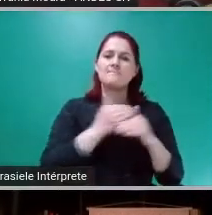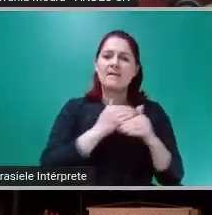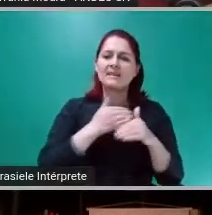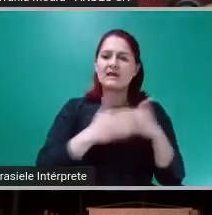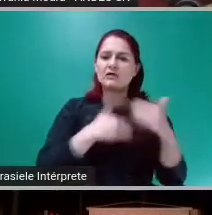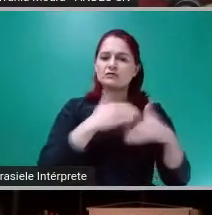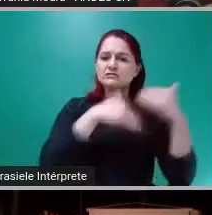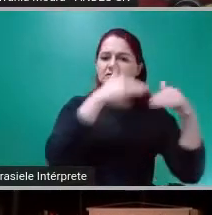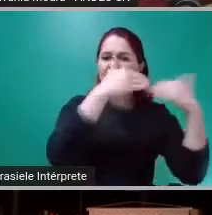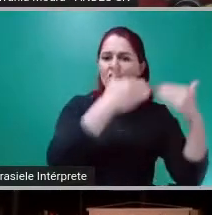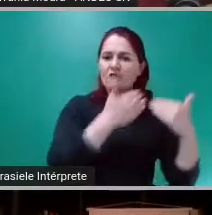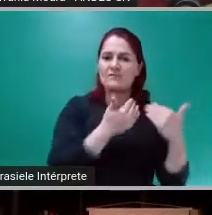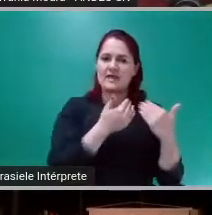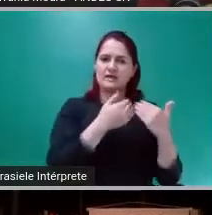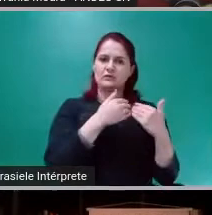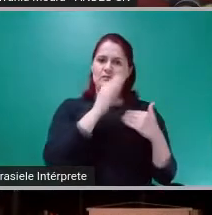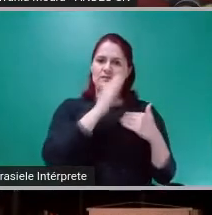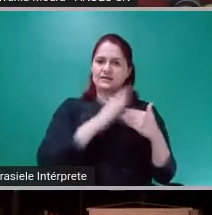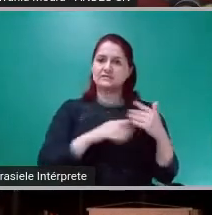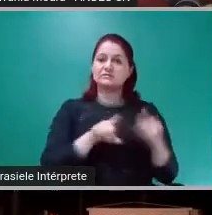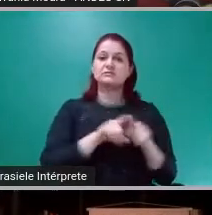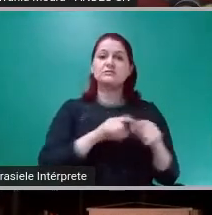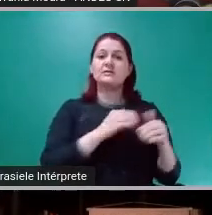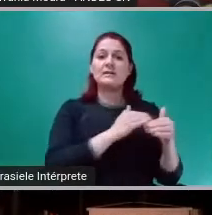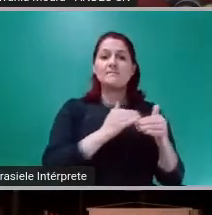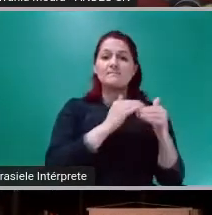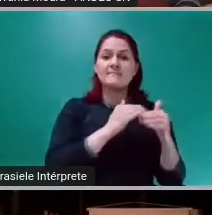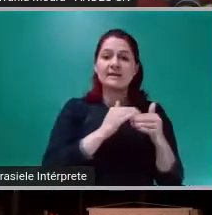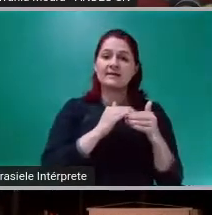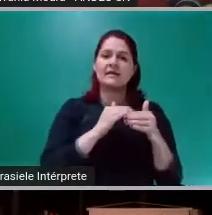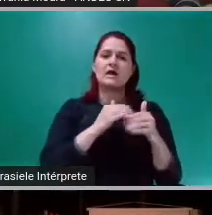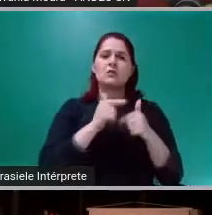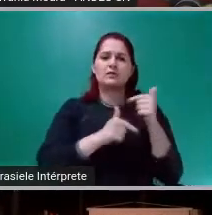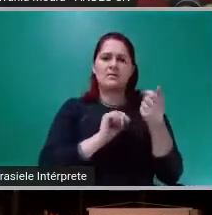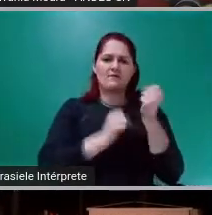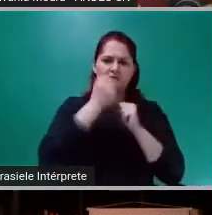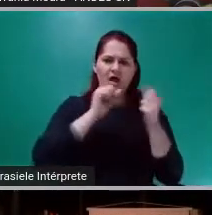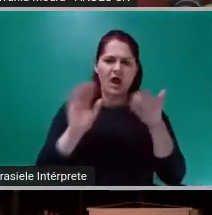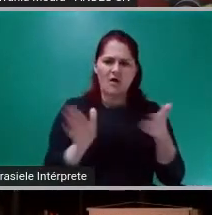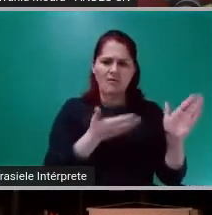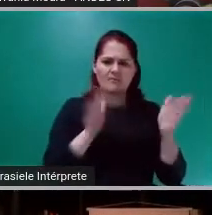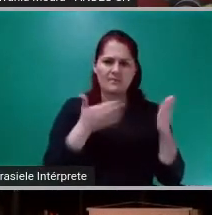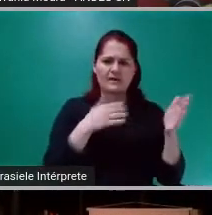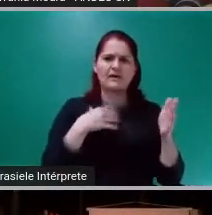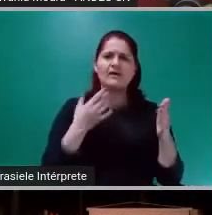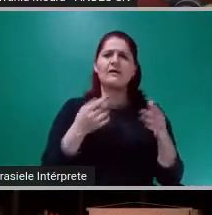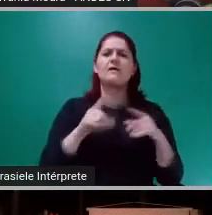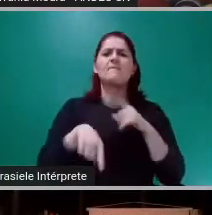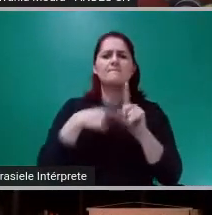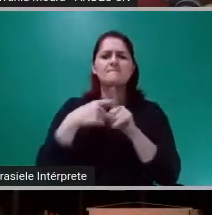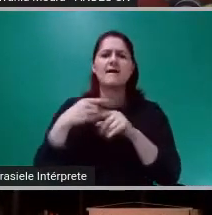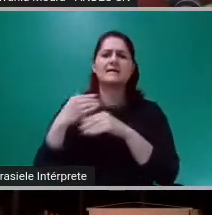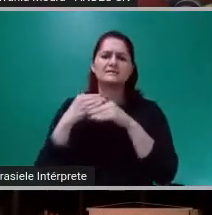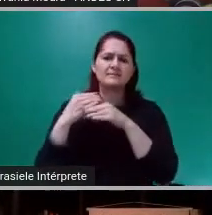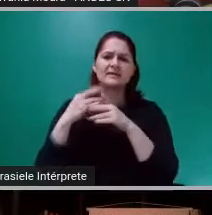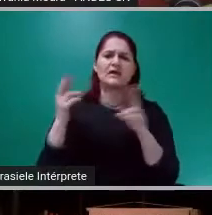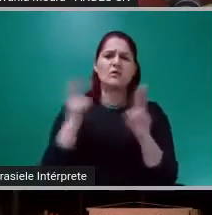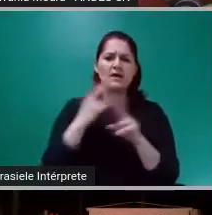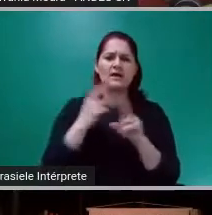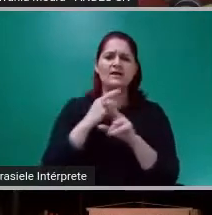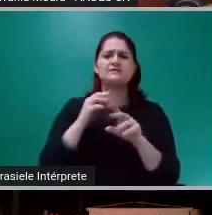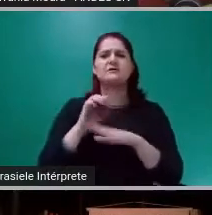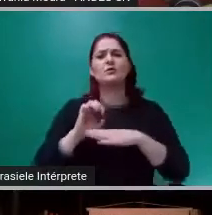o padrão de relações de produção, o padrão de relação Estado-mercado e